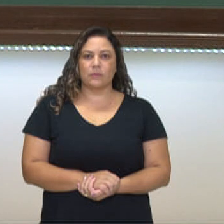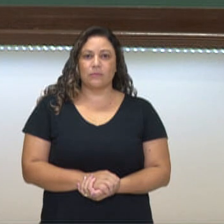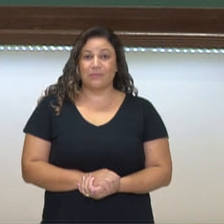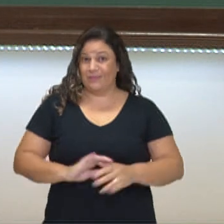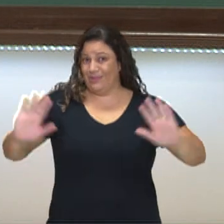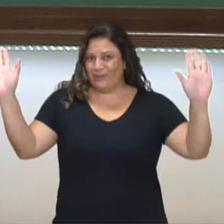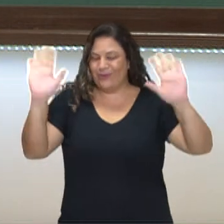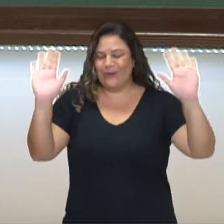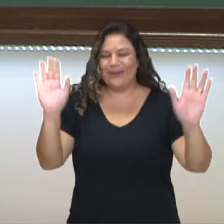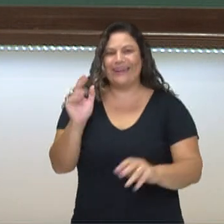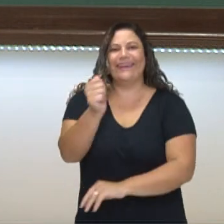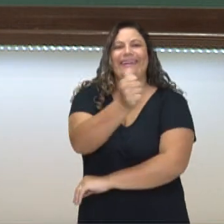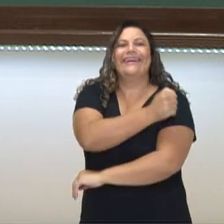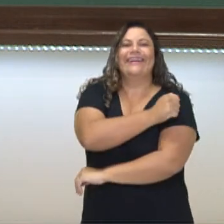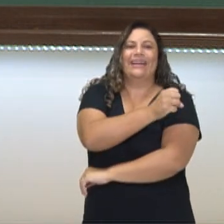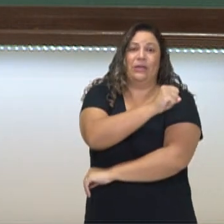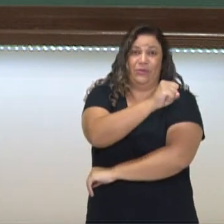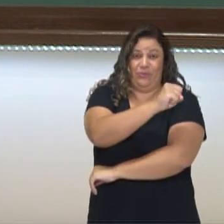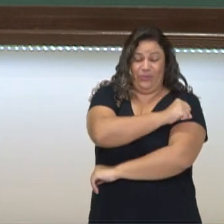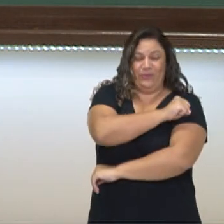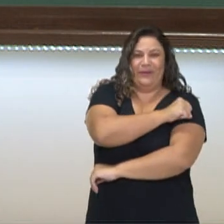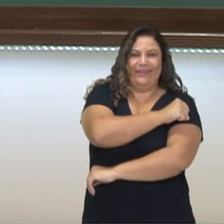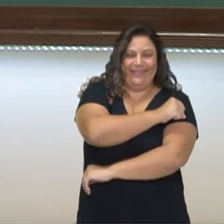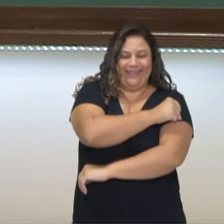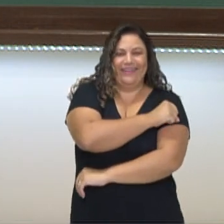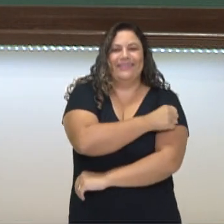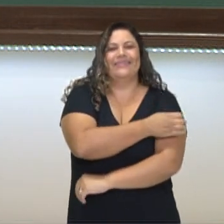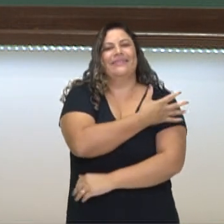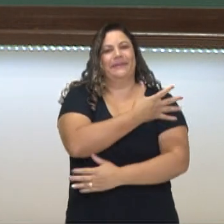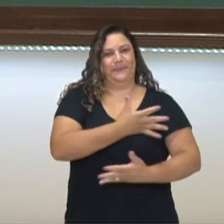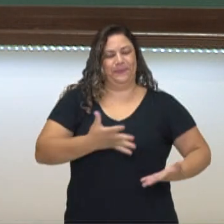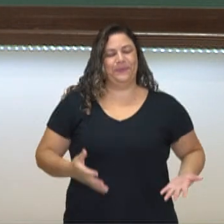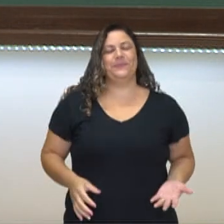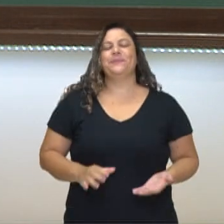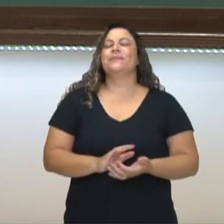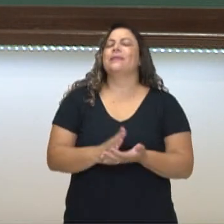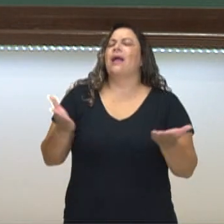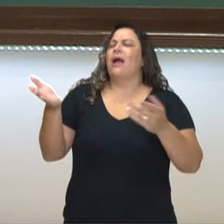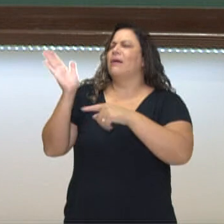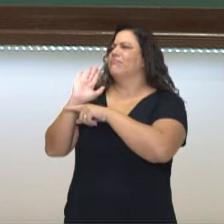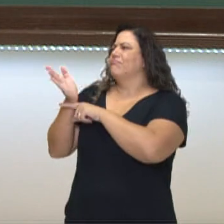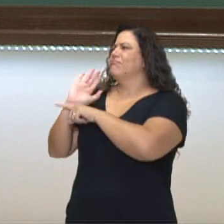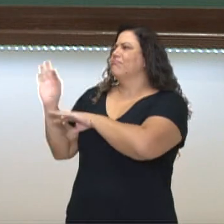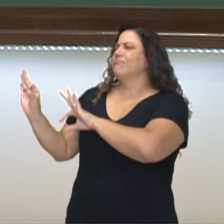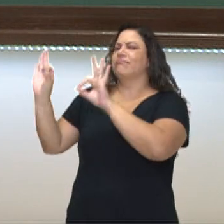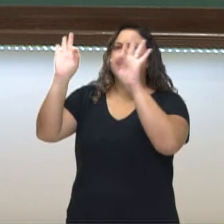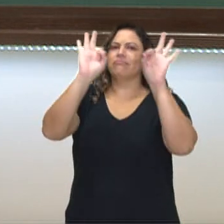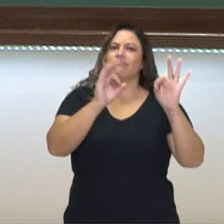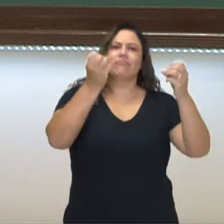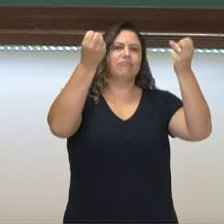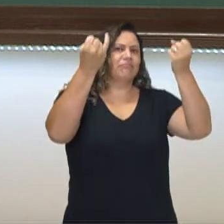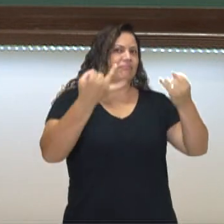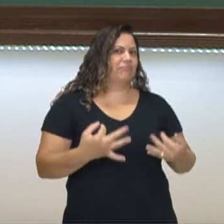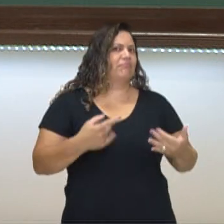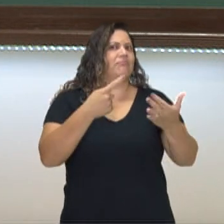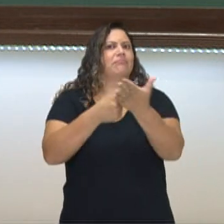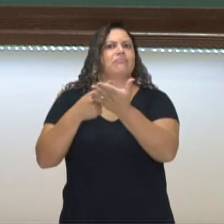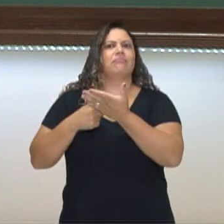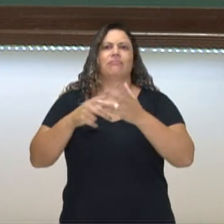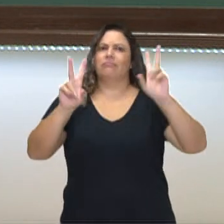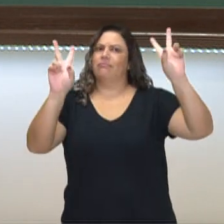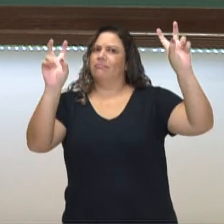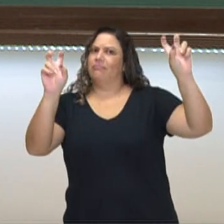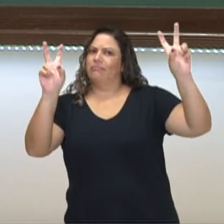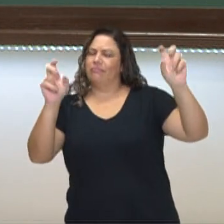Olá, estudantes do oitavo ano do ensino fundamental. Neste vídeo vamos falar sobre compromisso e